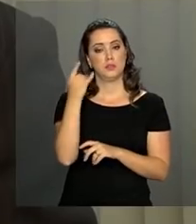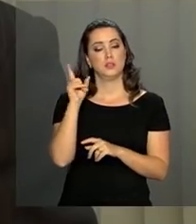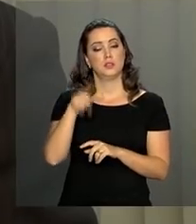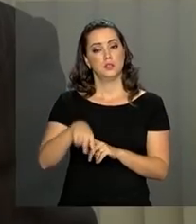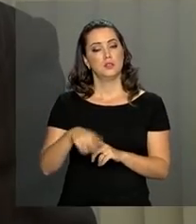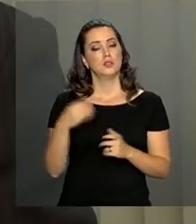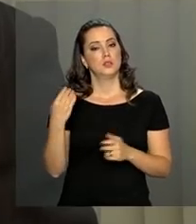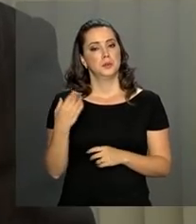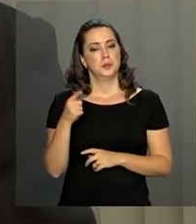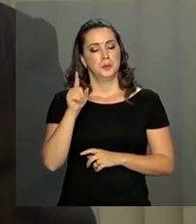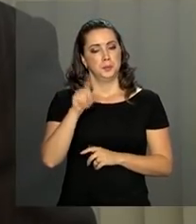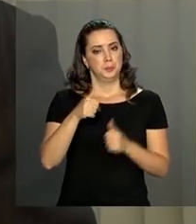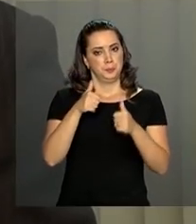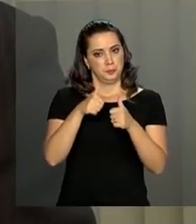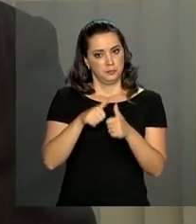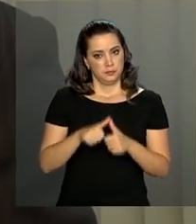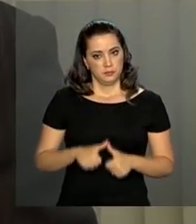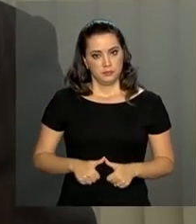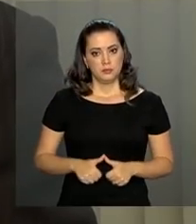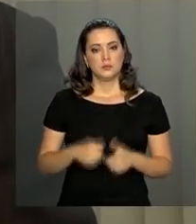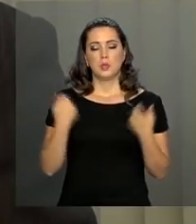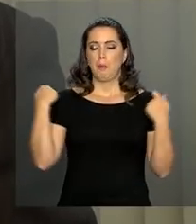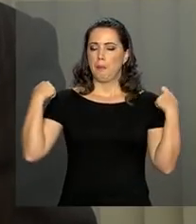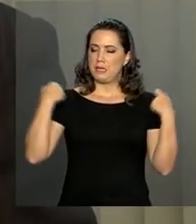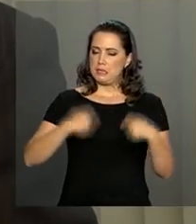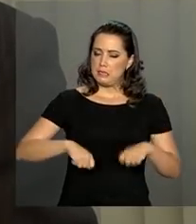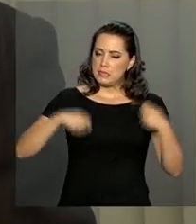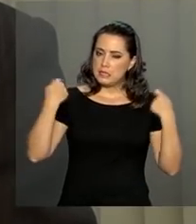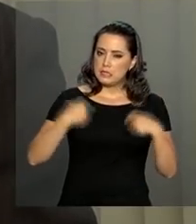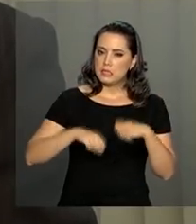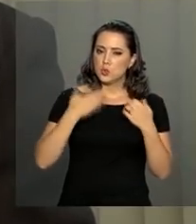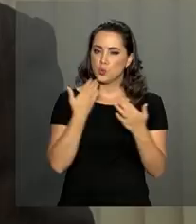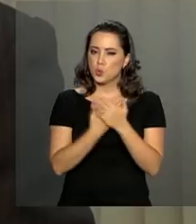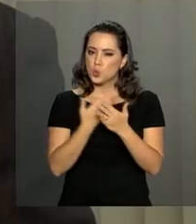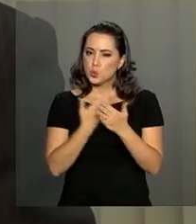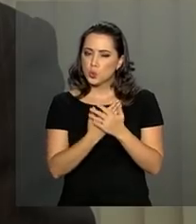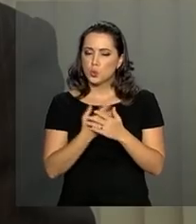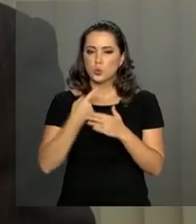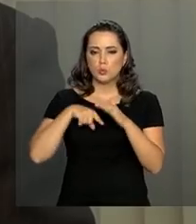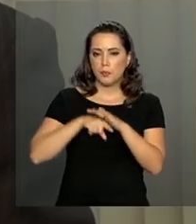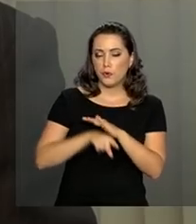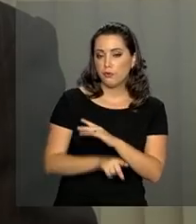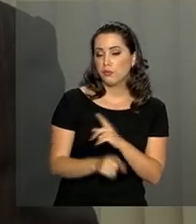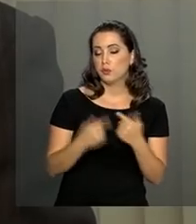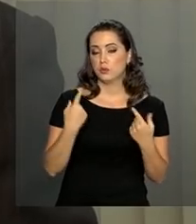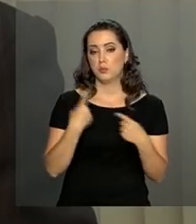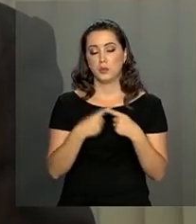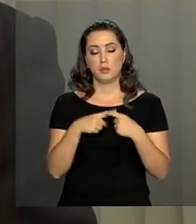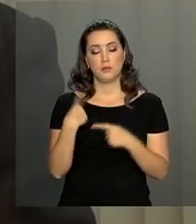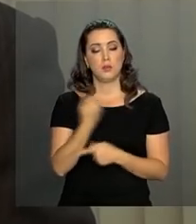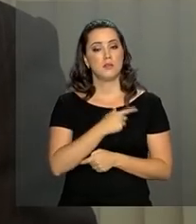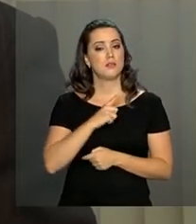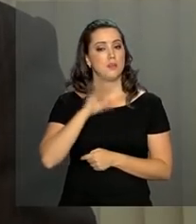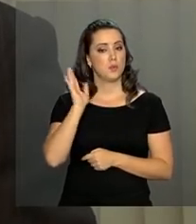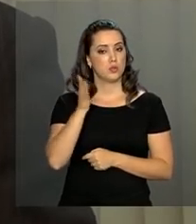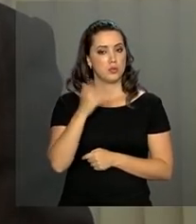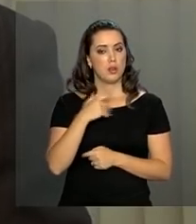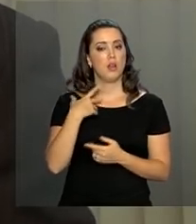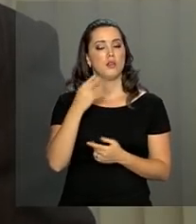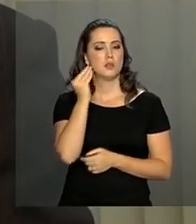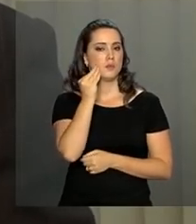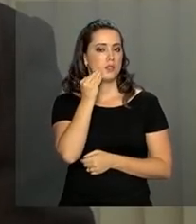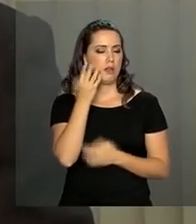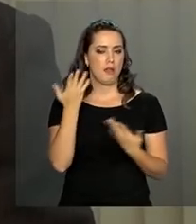tema que eu acho que está merecendo uma análise, uma discussão mais aprofundada, até porque nós já temos algumas